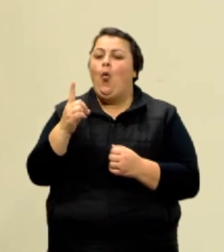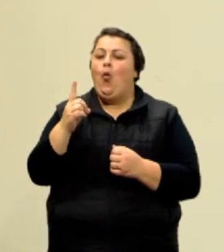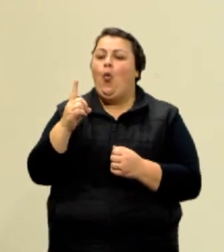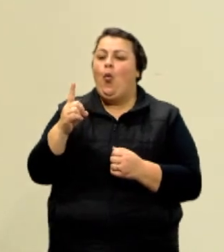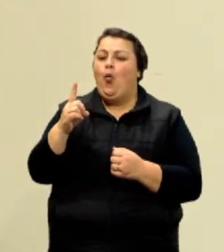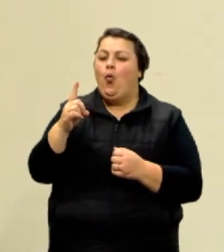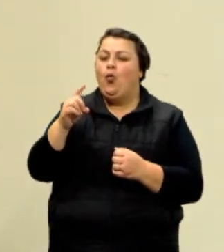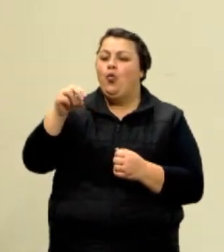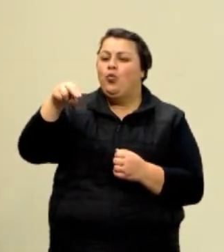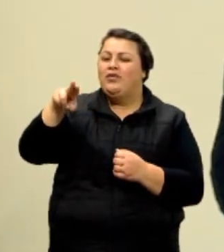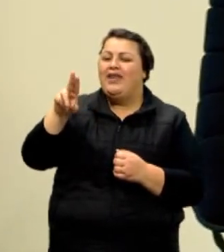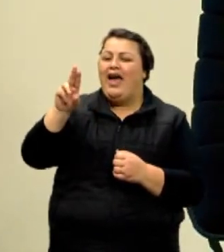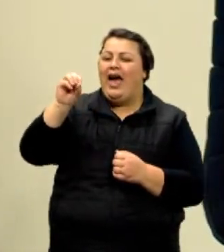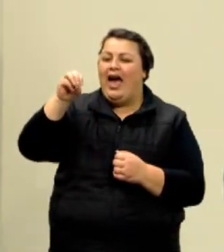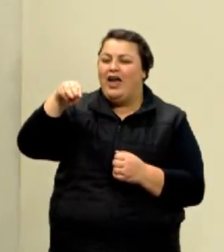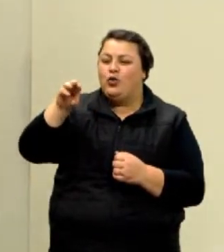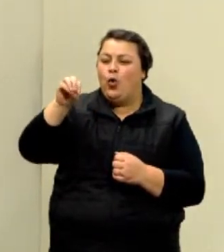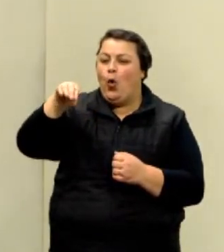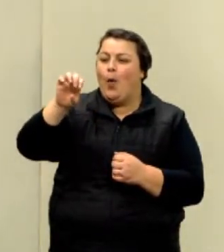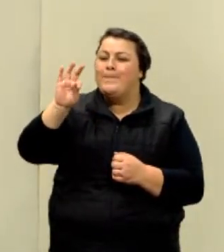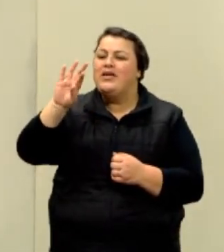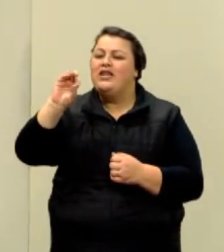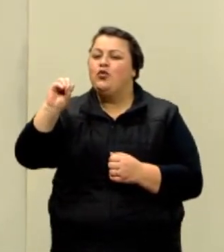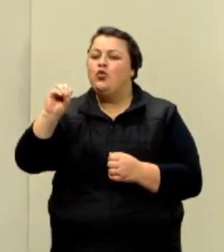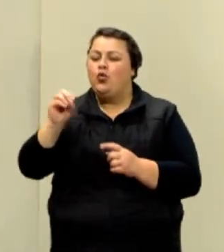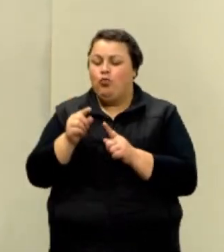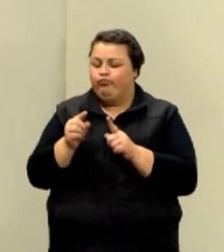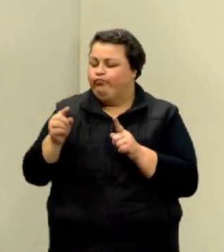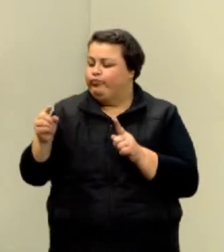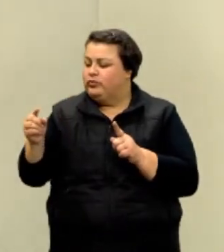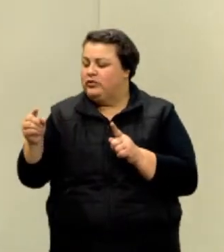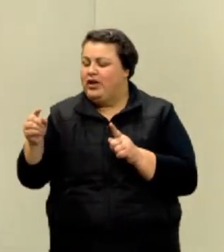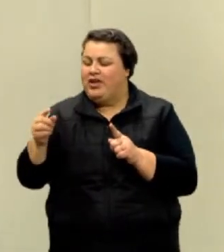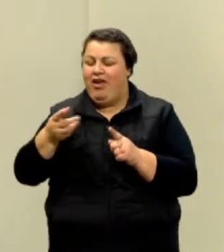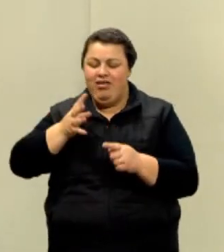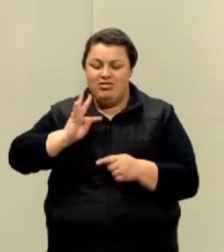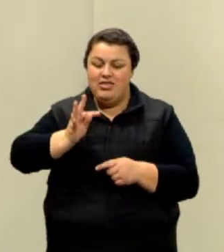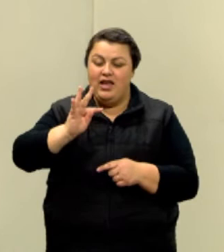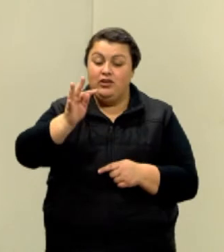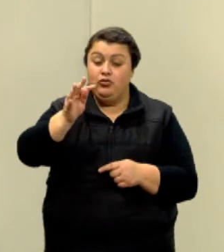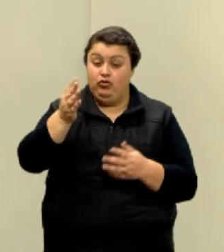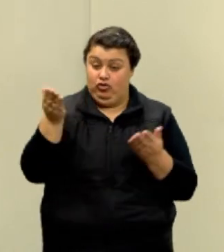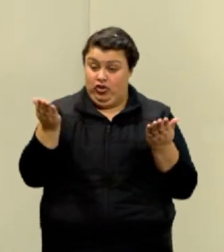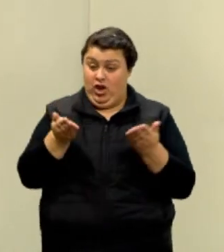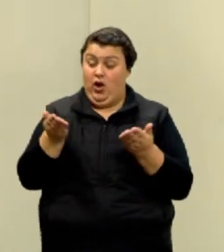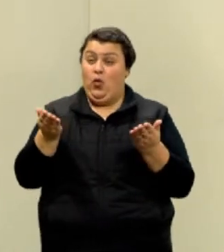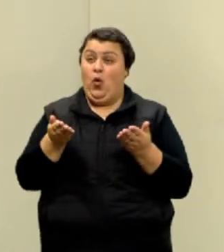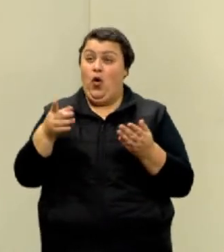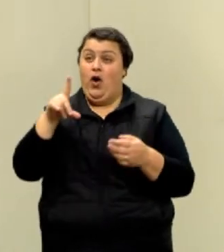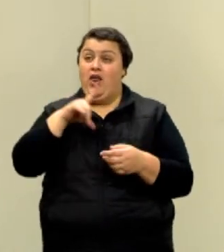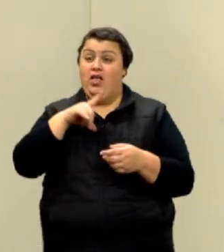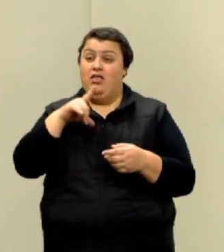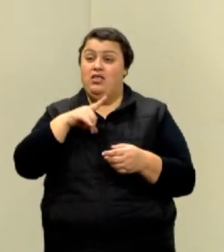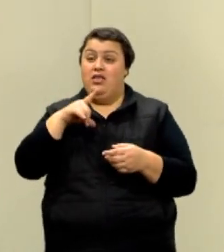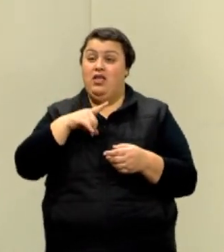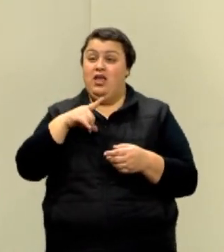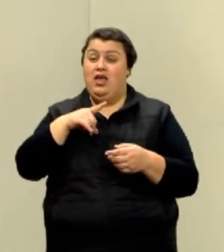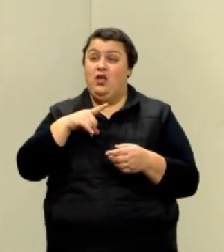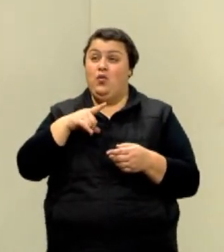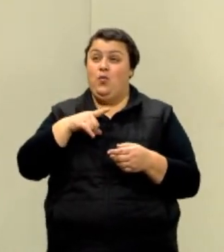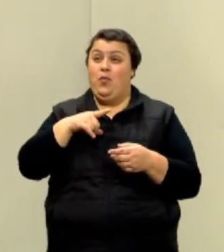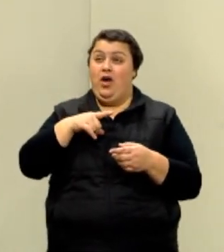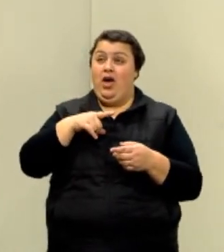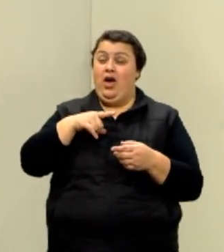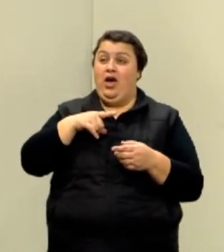nanômetro é um bilionésimo de metro. E a tecnologia atual tem alguma área do conhecimento humano que